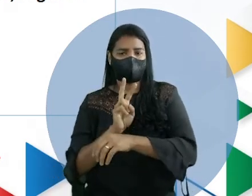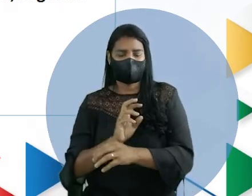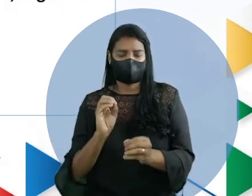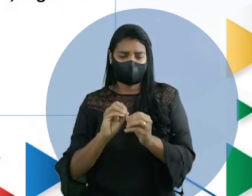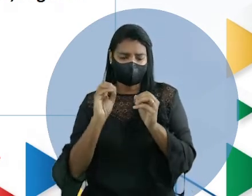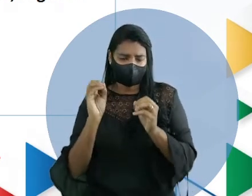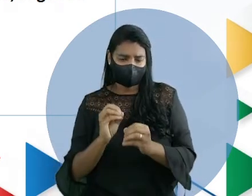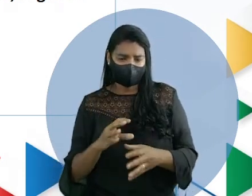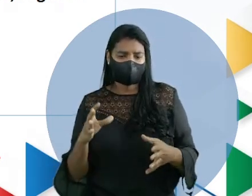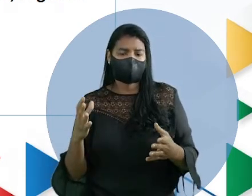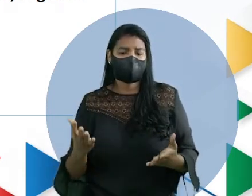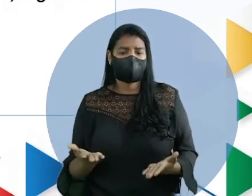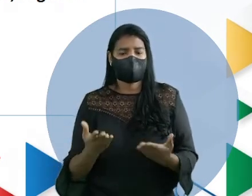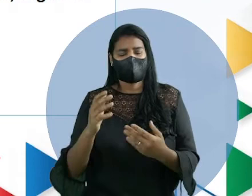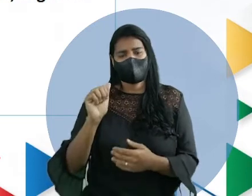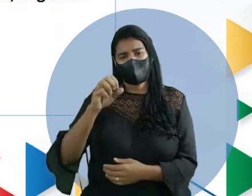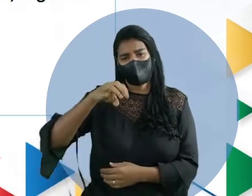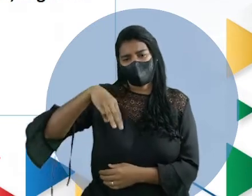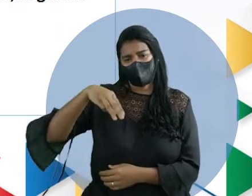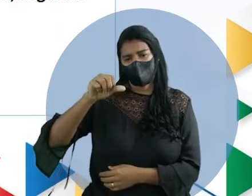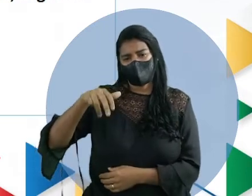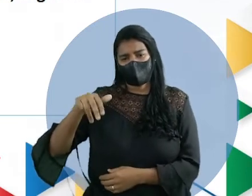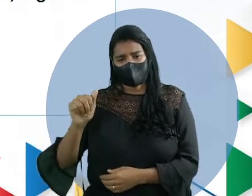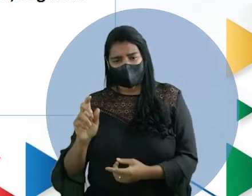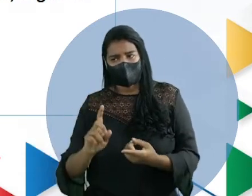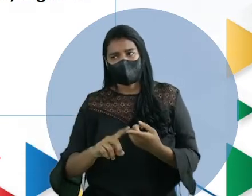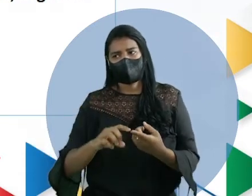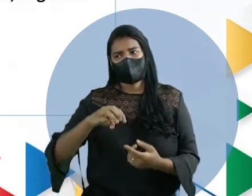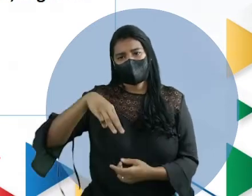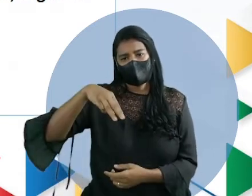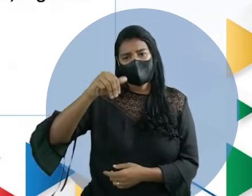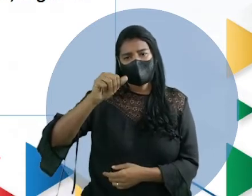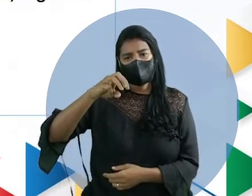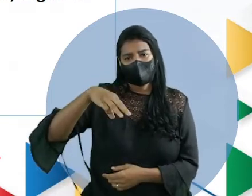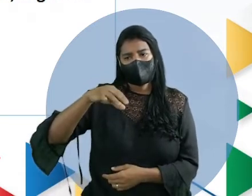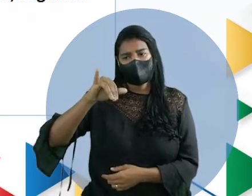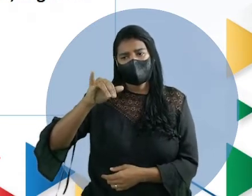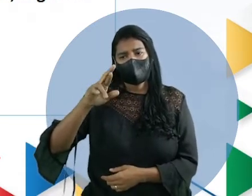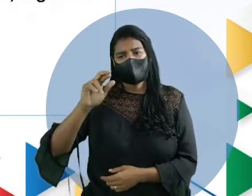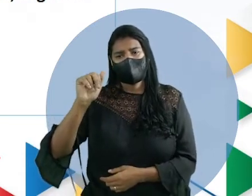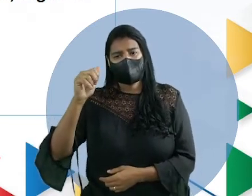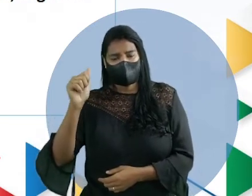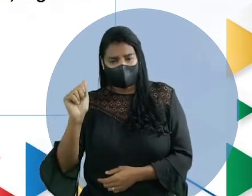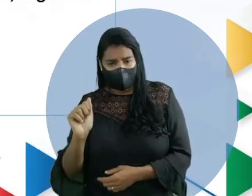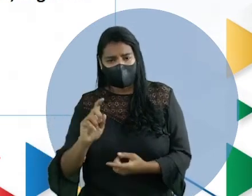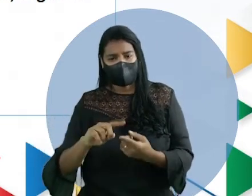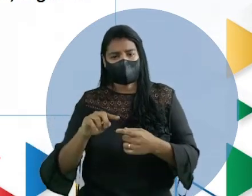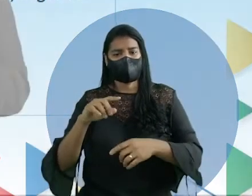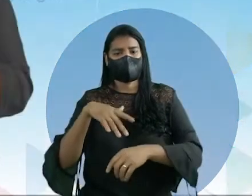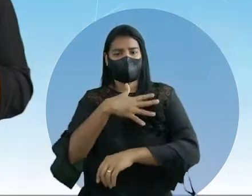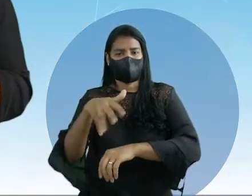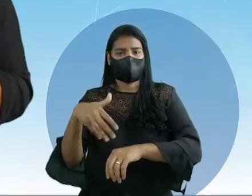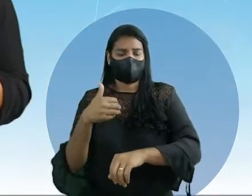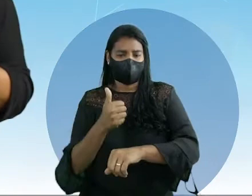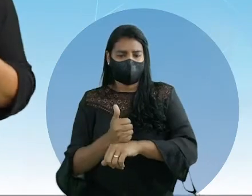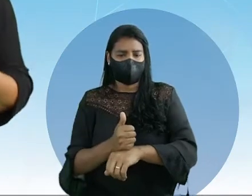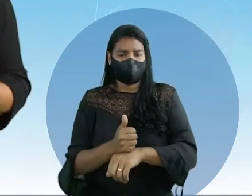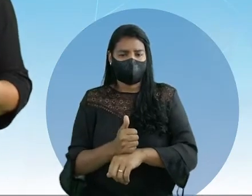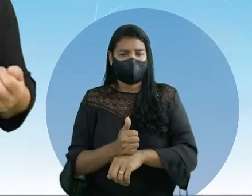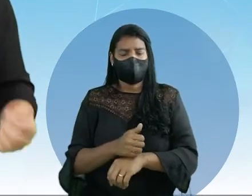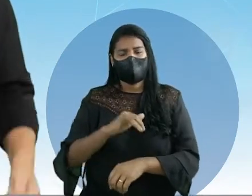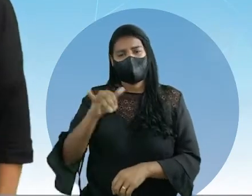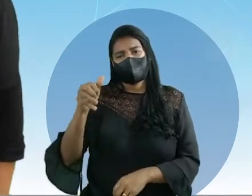sustentável do Amanã e do Mamirauá e pelo Parque Nacional do Jaú,